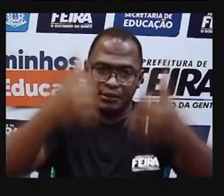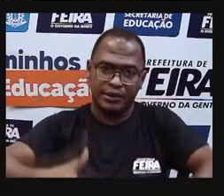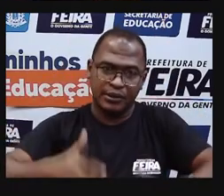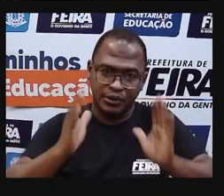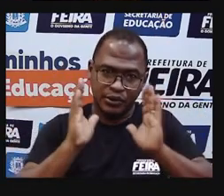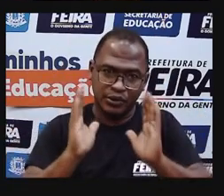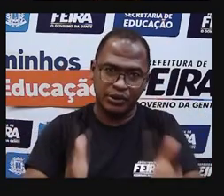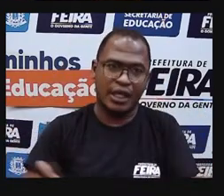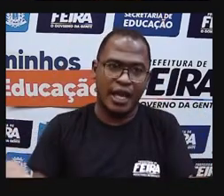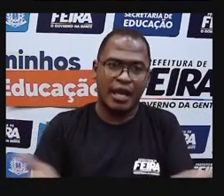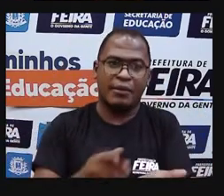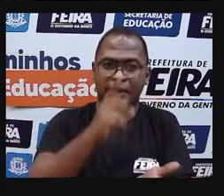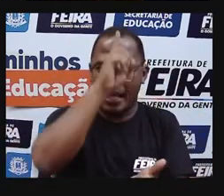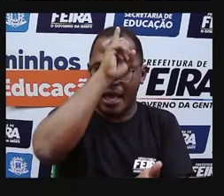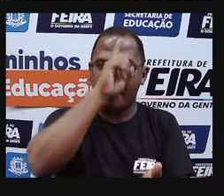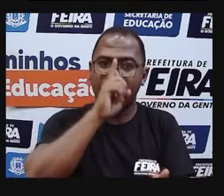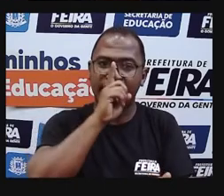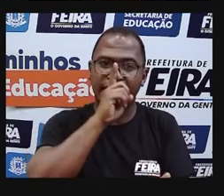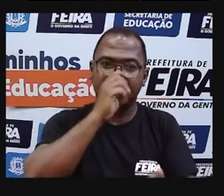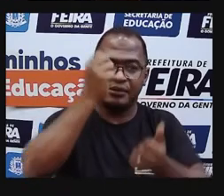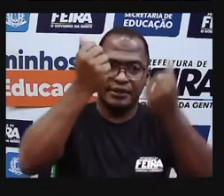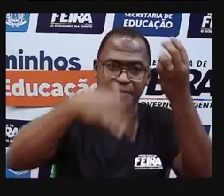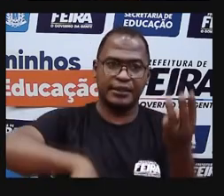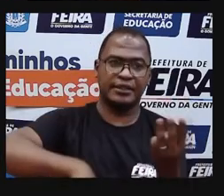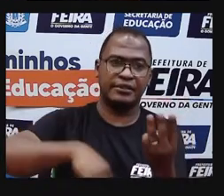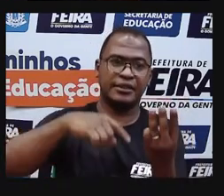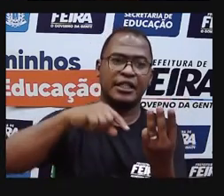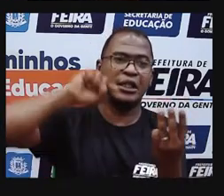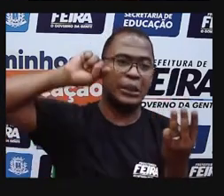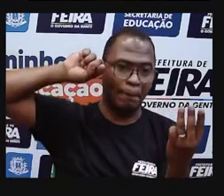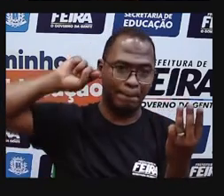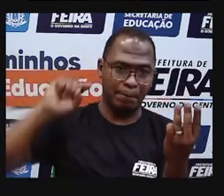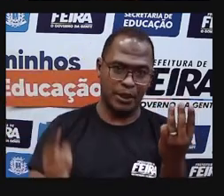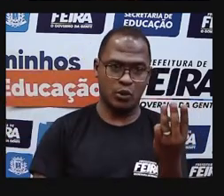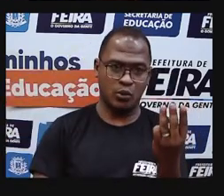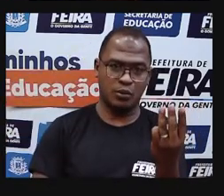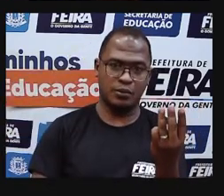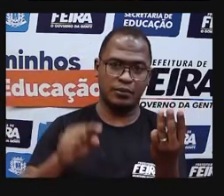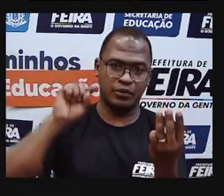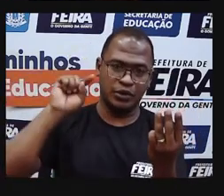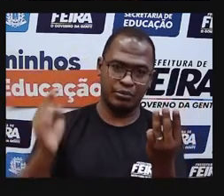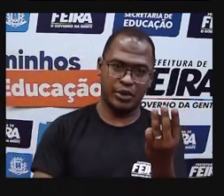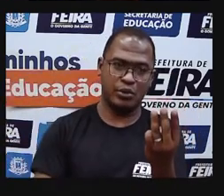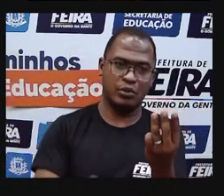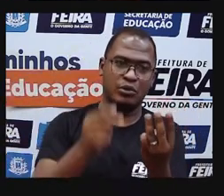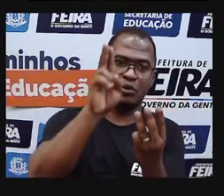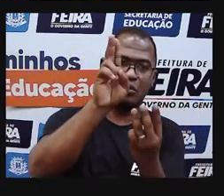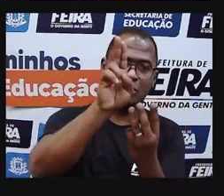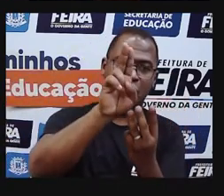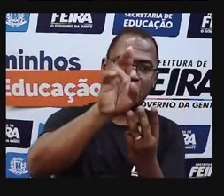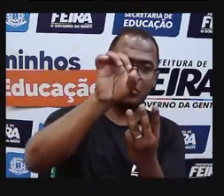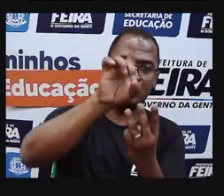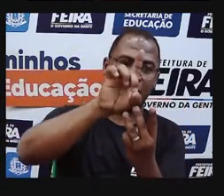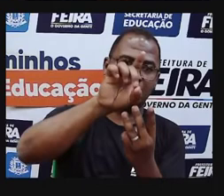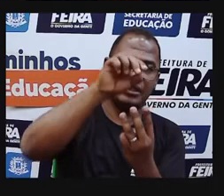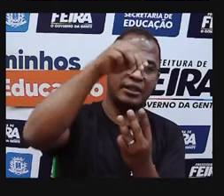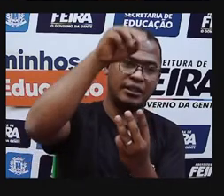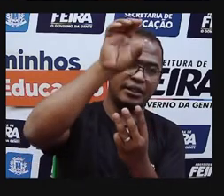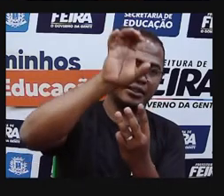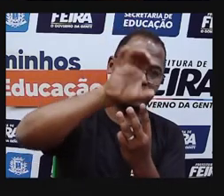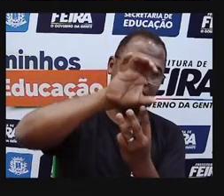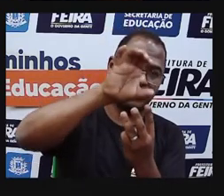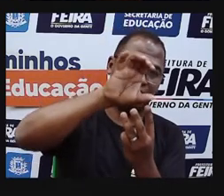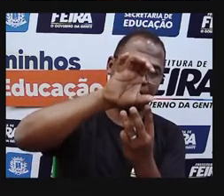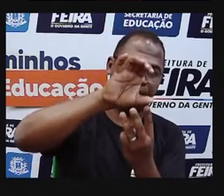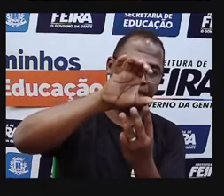só. E ficarem dúvidas pra vocês. Então, hoje a gente vai fazer, já fizemos a revisão, né, da classe das unidades. E